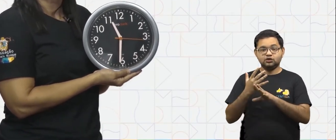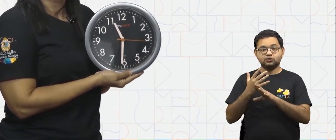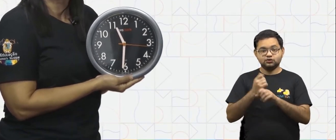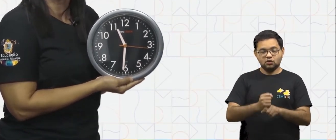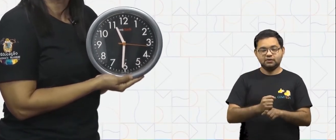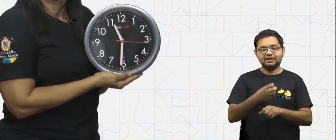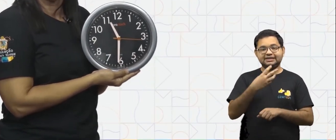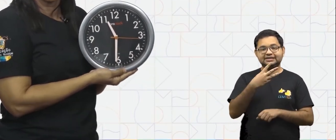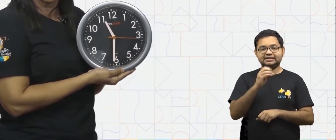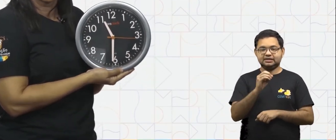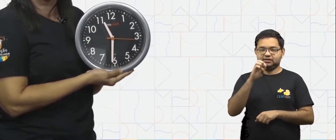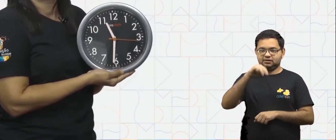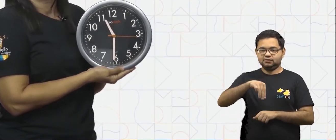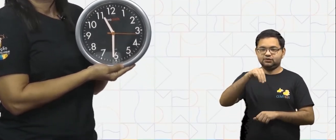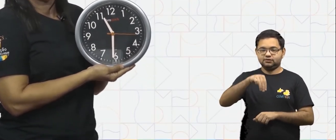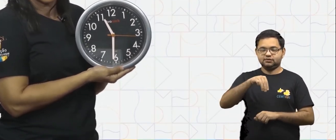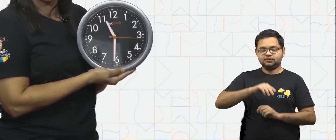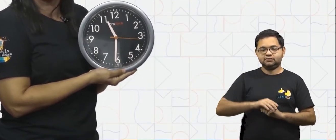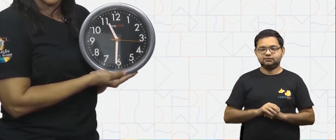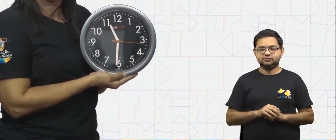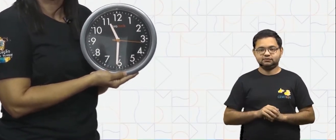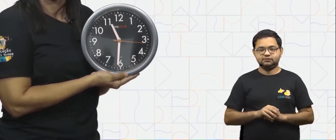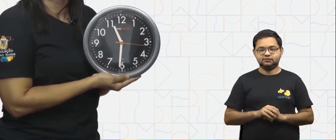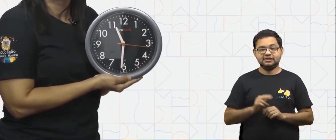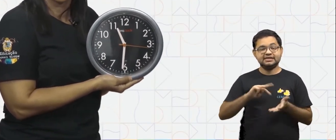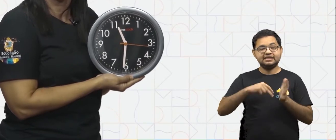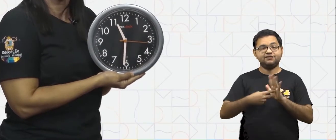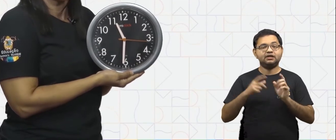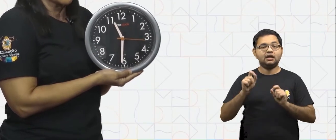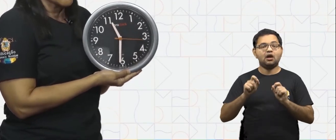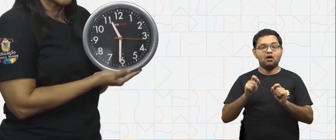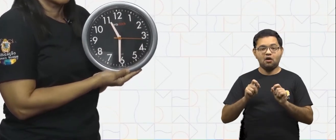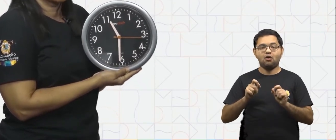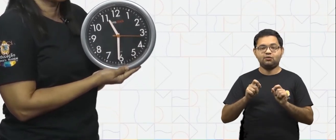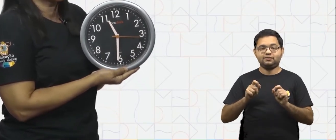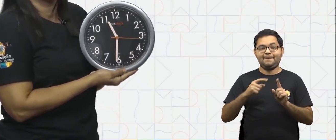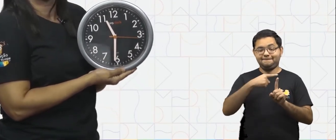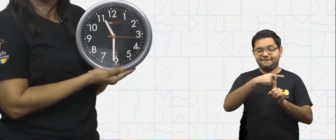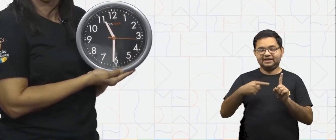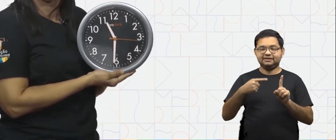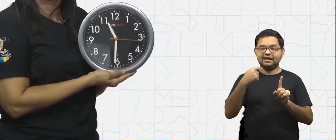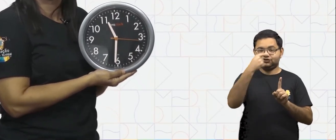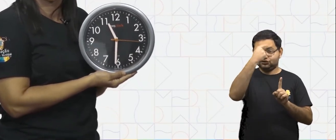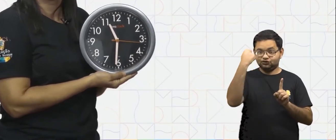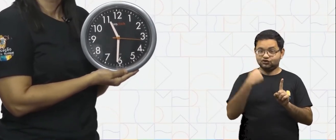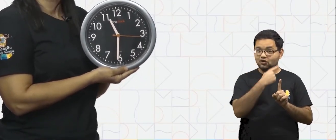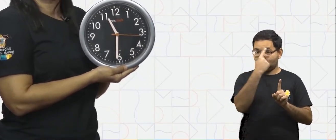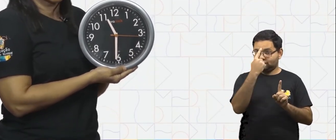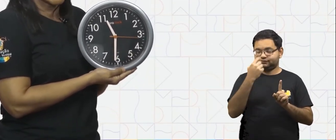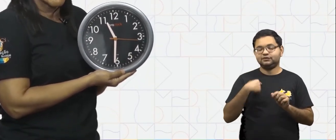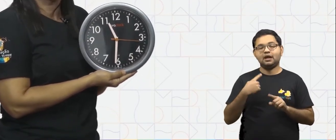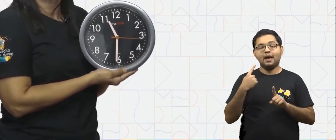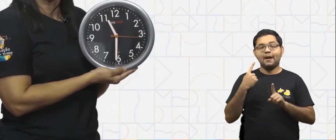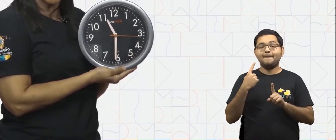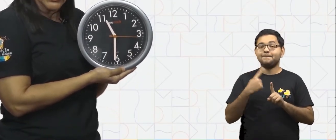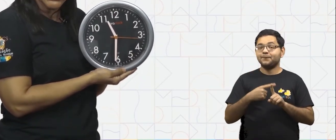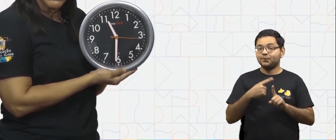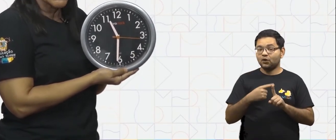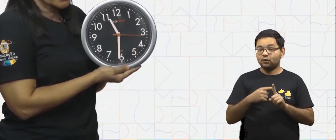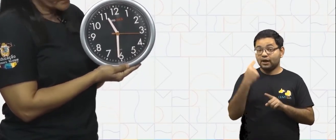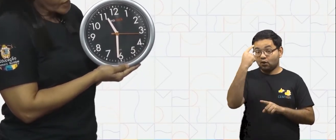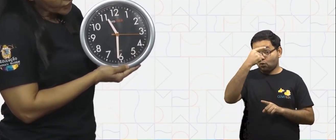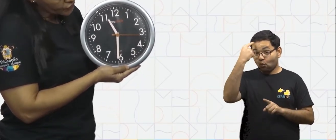temos 30 minutos, que equivale a meia hora, porque uma hora tem 60